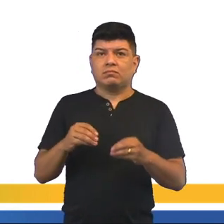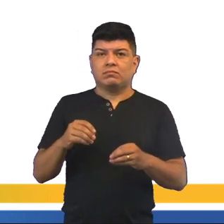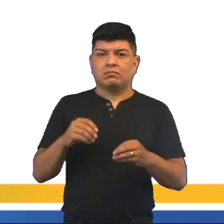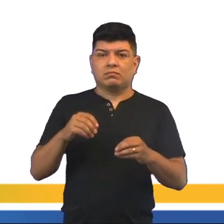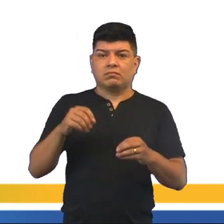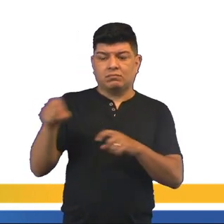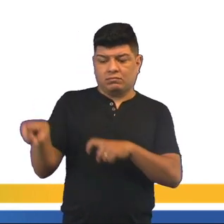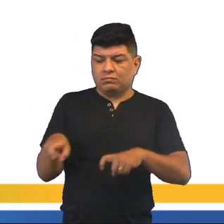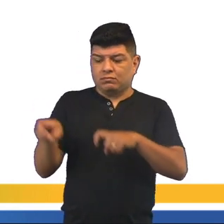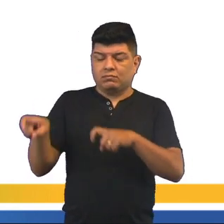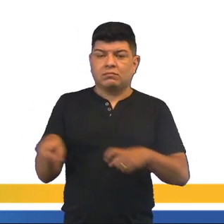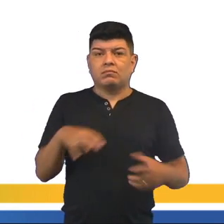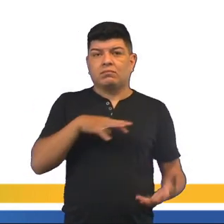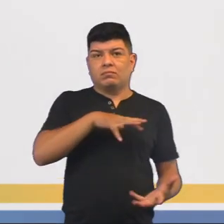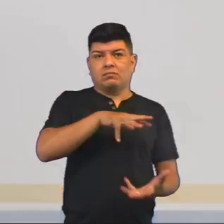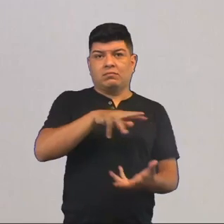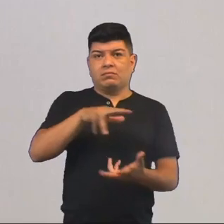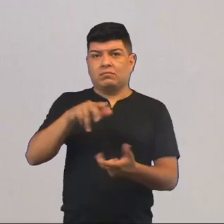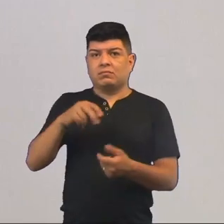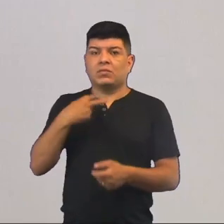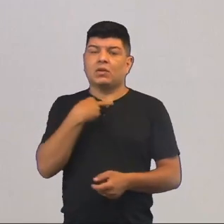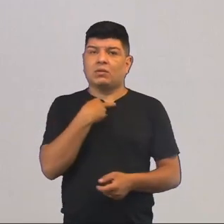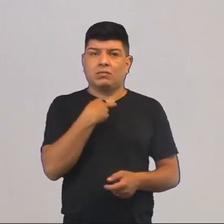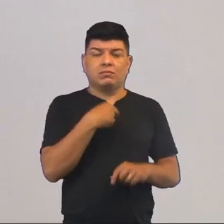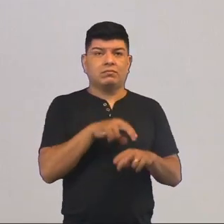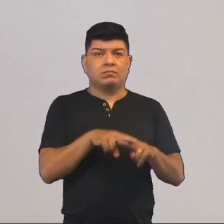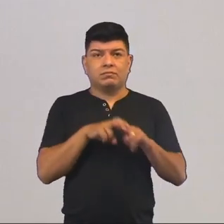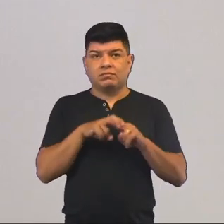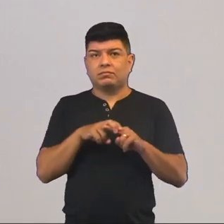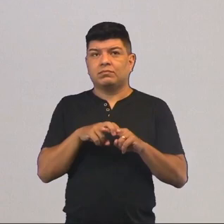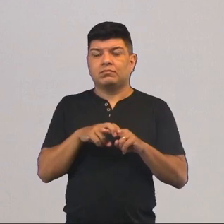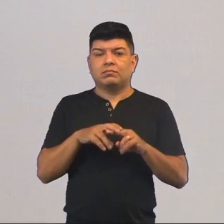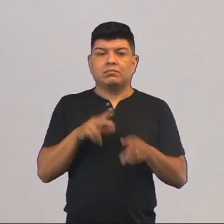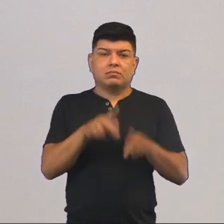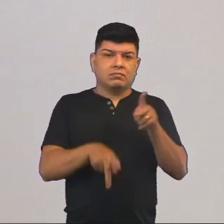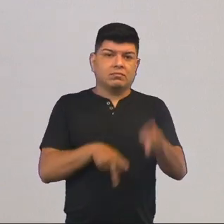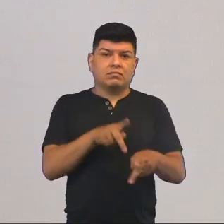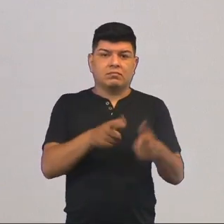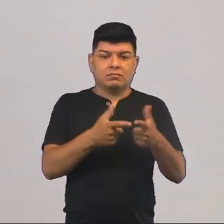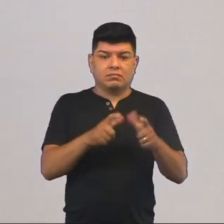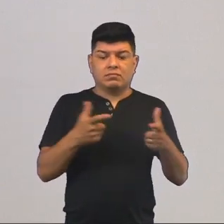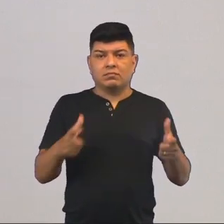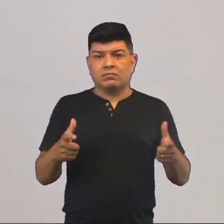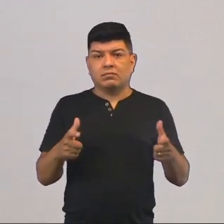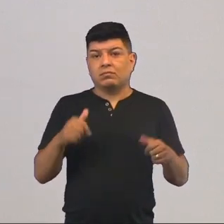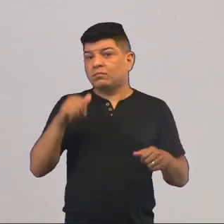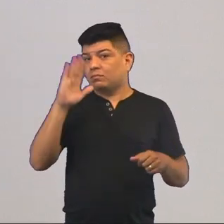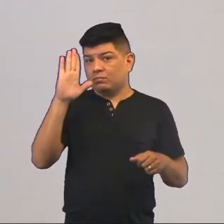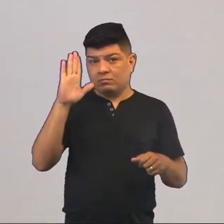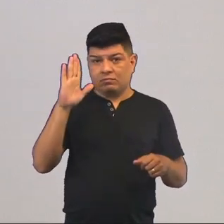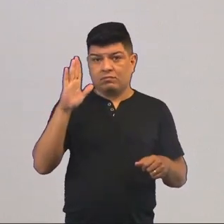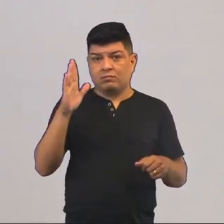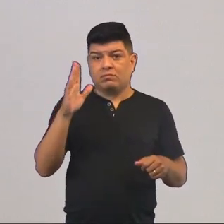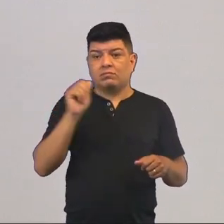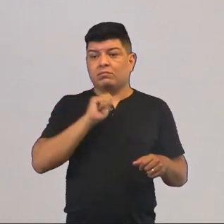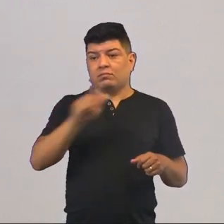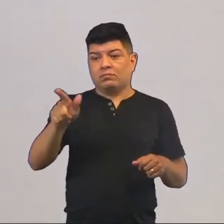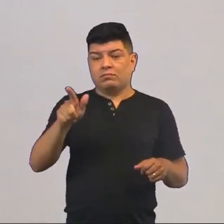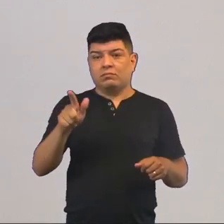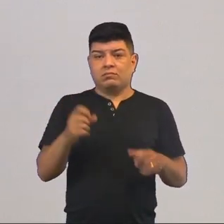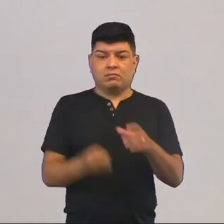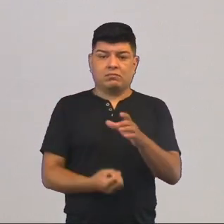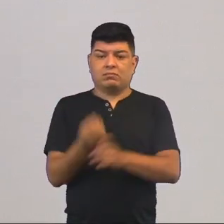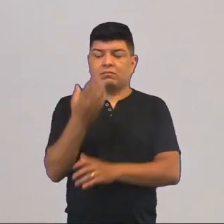agricultável do planeta estaria ocupada. Então, ele pensou assim, a população está crescendo além da produção de alimento,